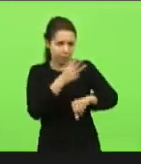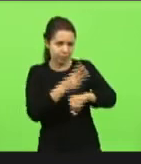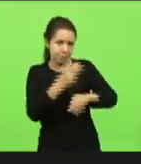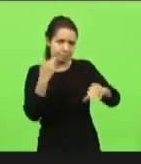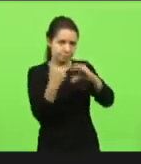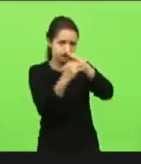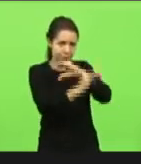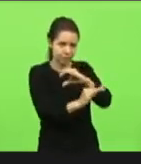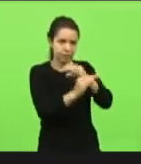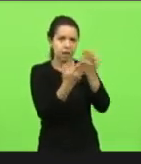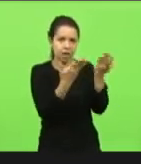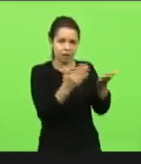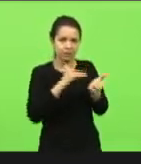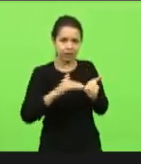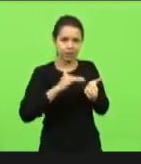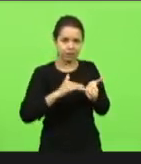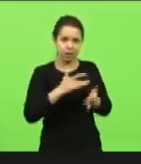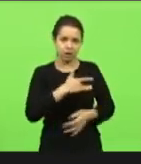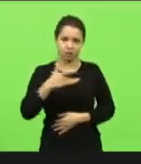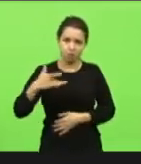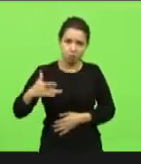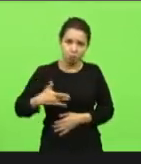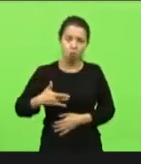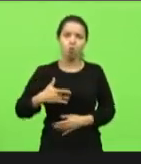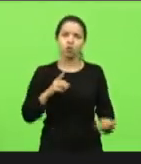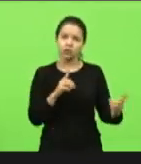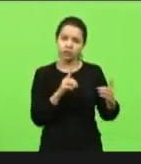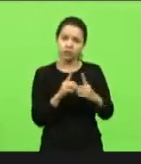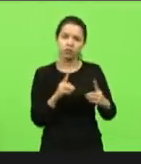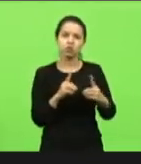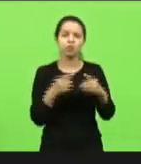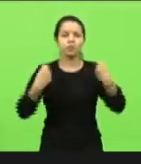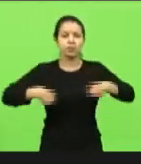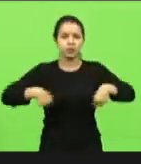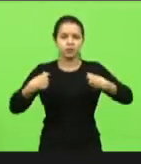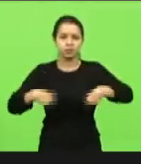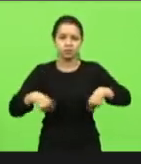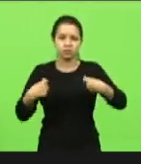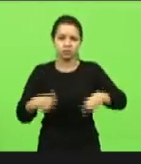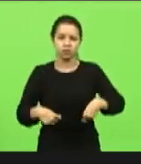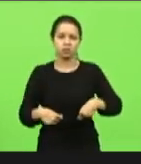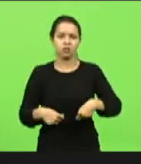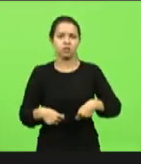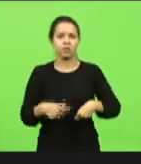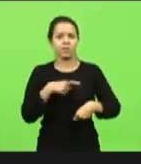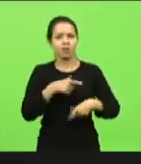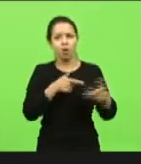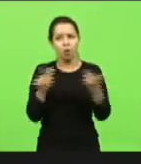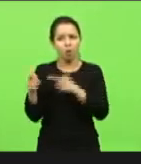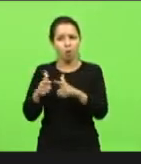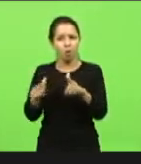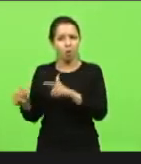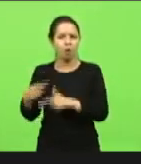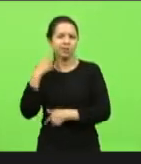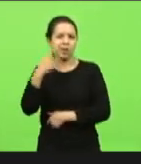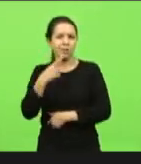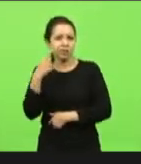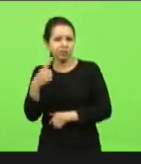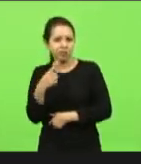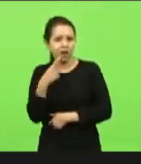secretaria de saúde e ser atendido não precisar fazer uma novena o deputado fazer todo